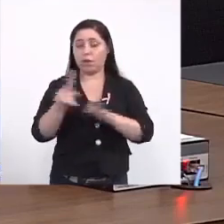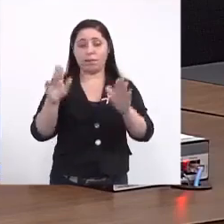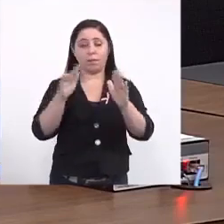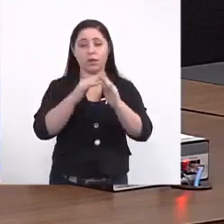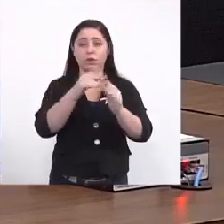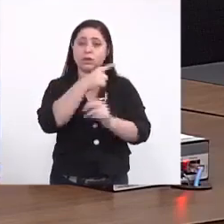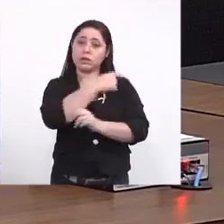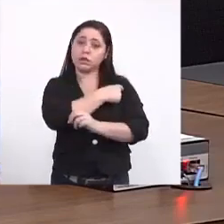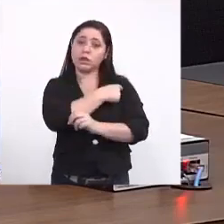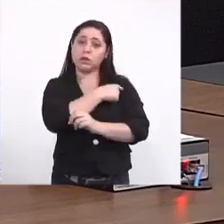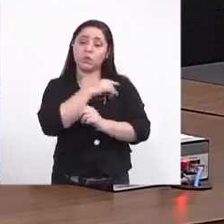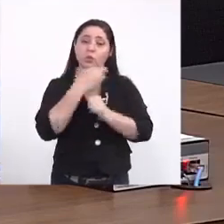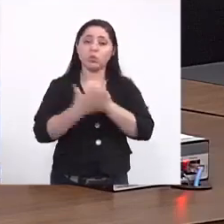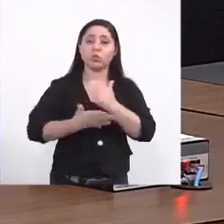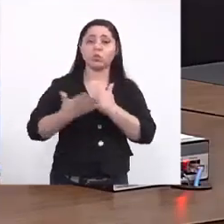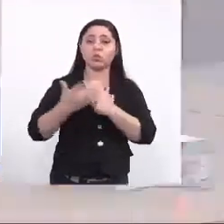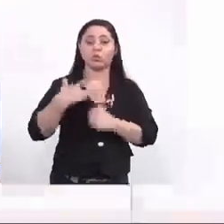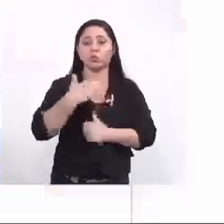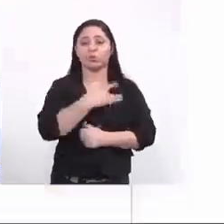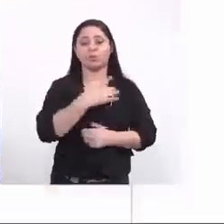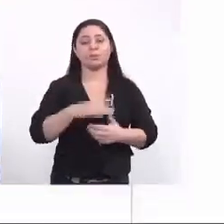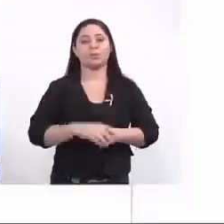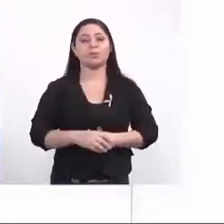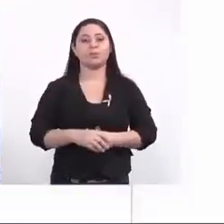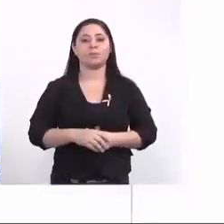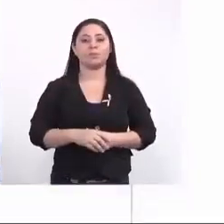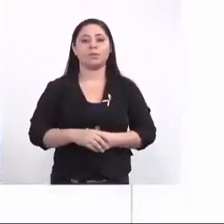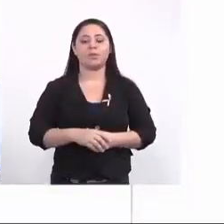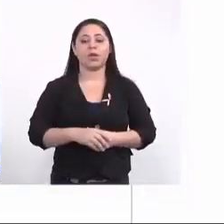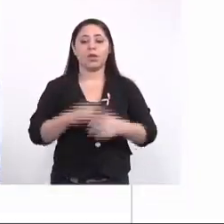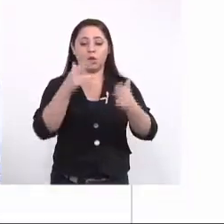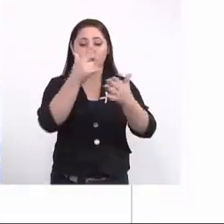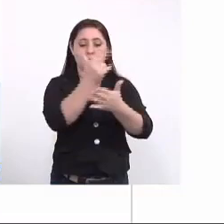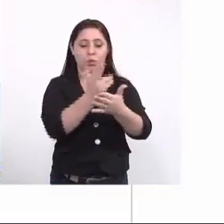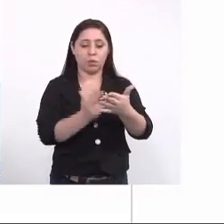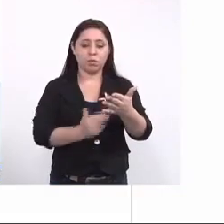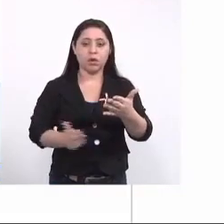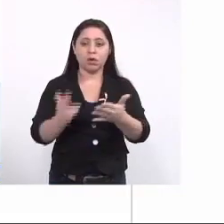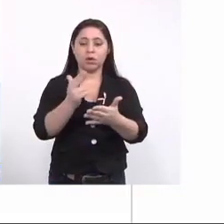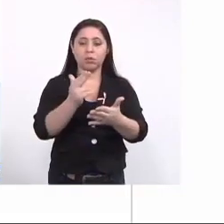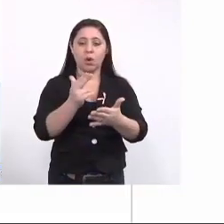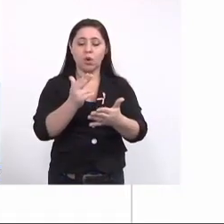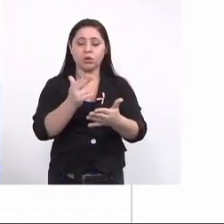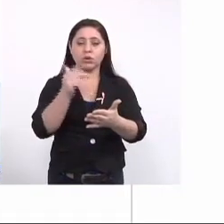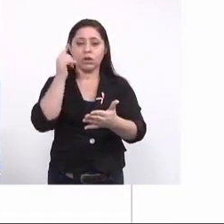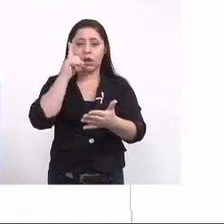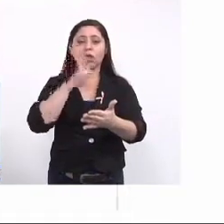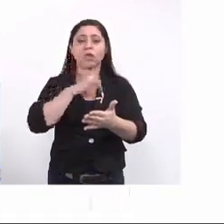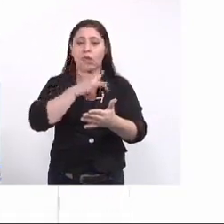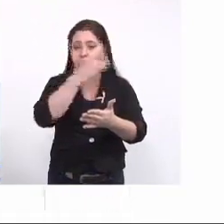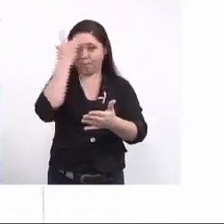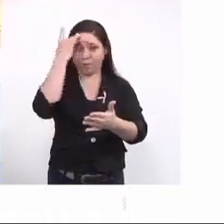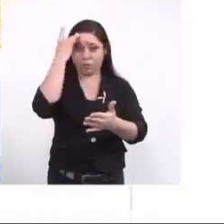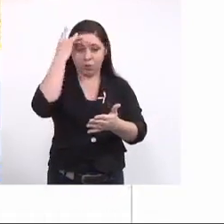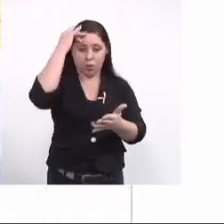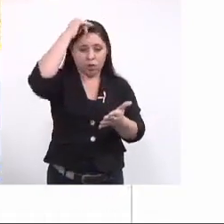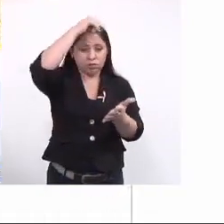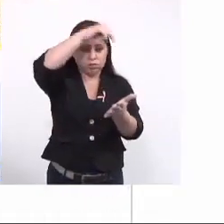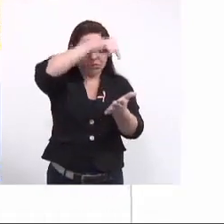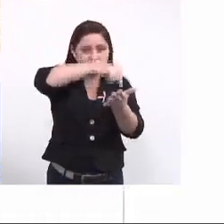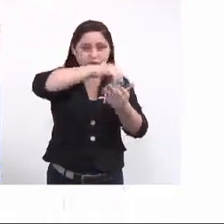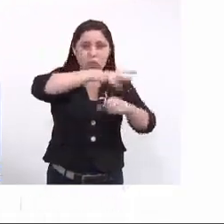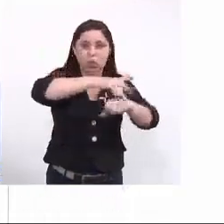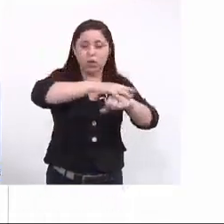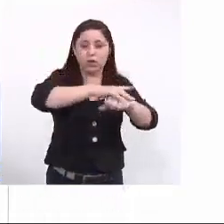então como no mapa de calor eu consigo colocar a localidade de cada pessoa que é suspeita ou confirmação de